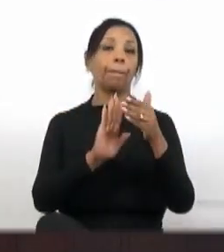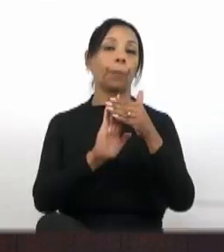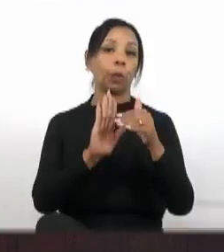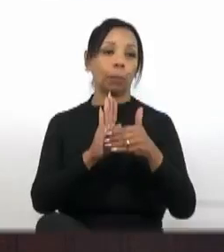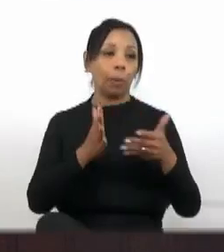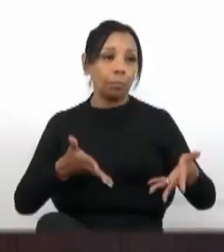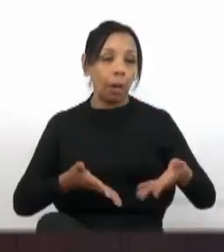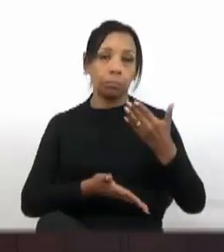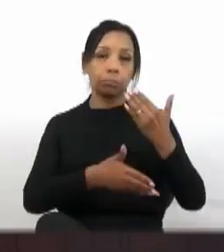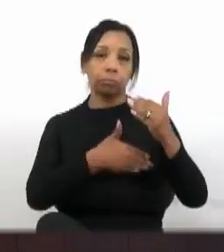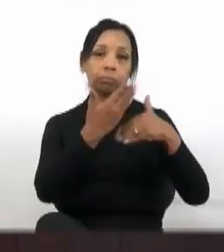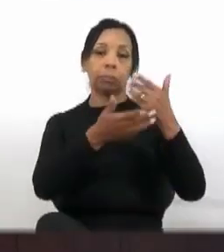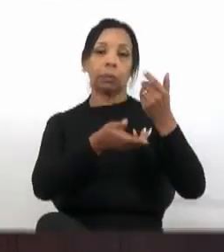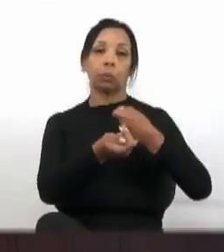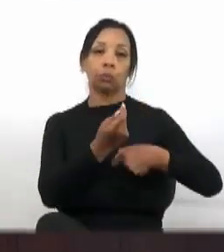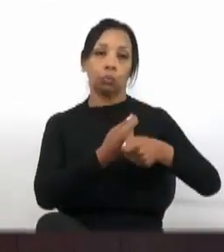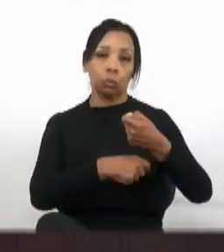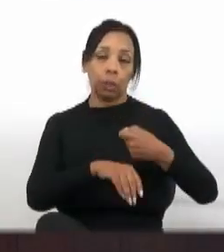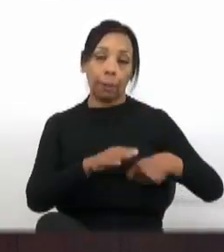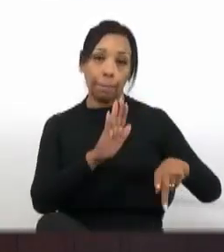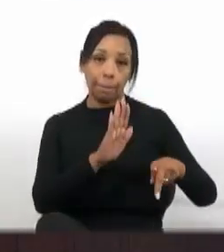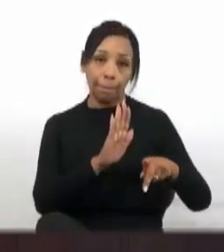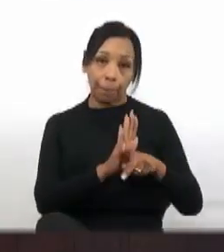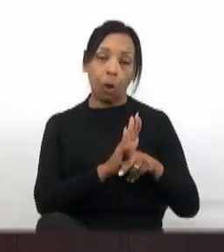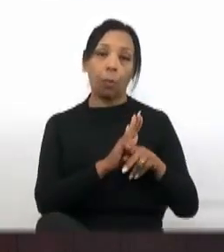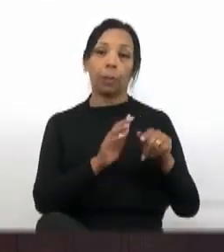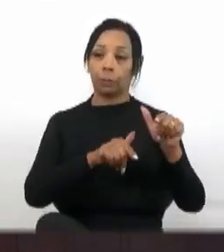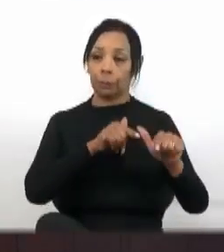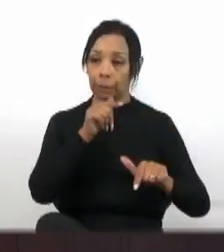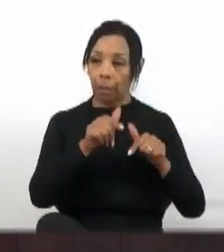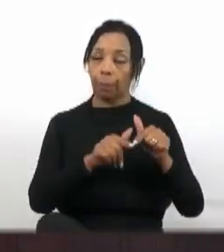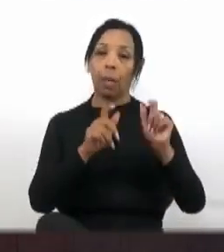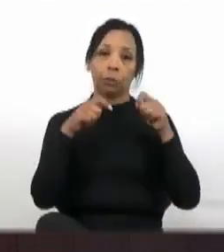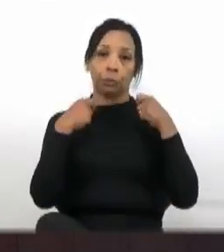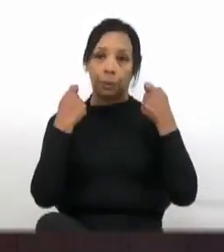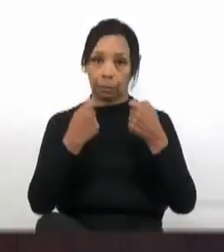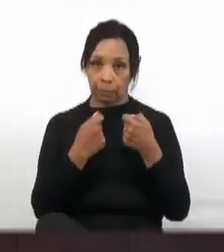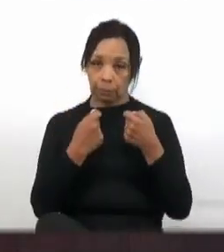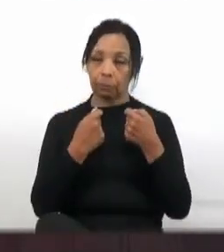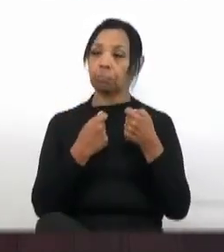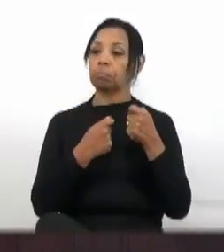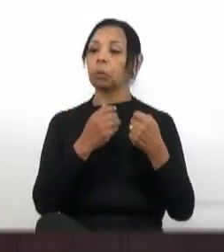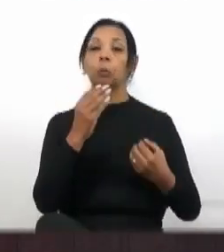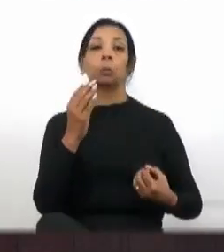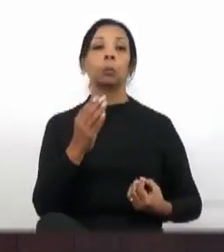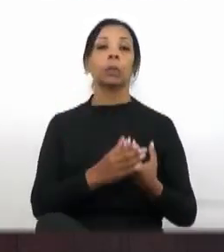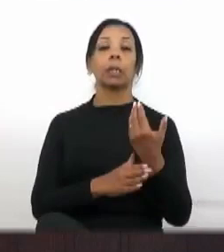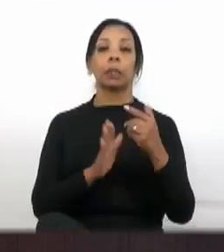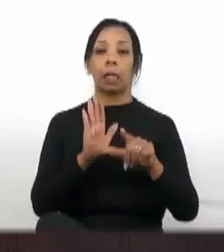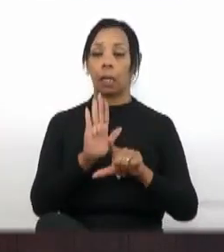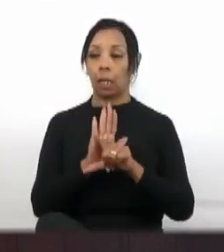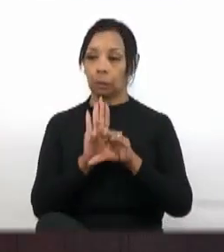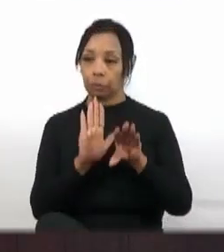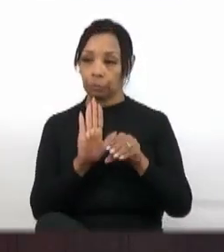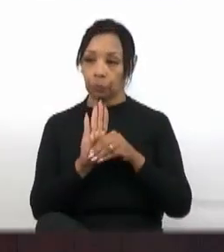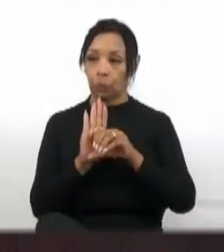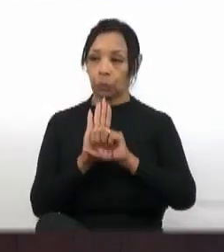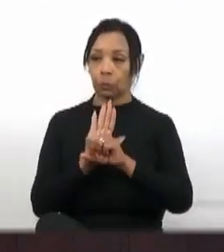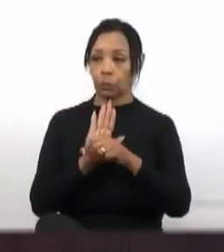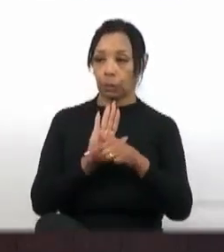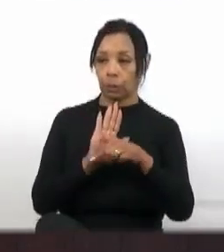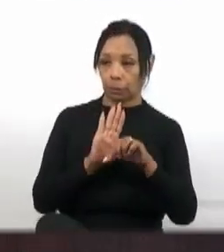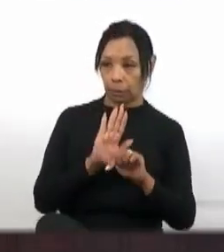econômico e fomento ao emprego do município de Bragança Paulista, instituído pela lei complementar nº 887, de